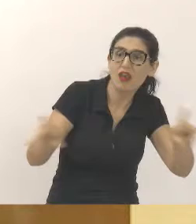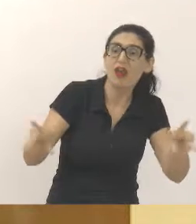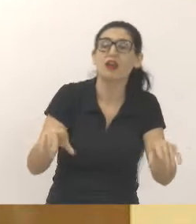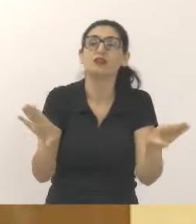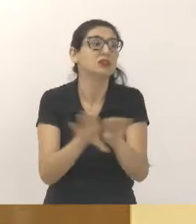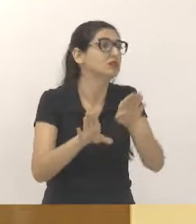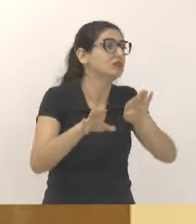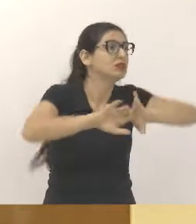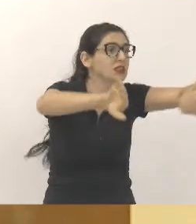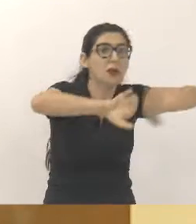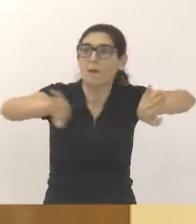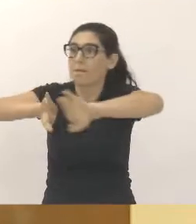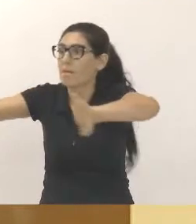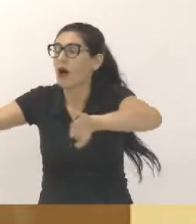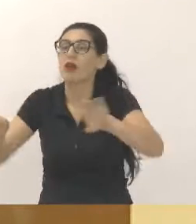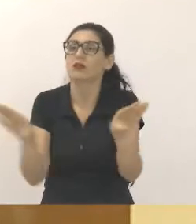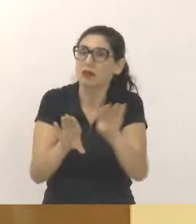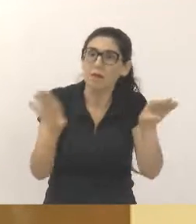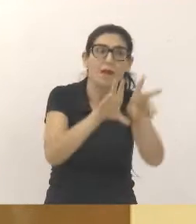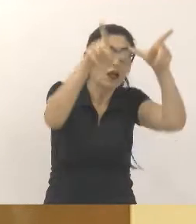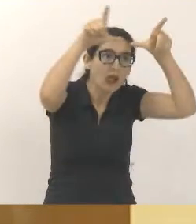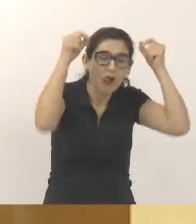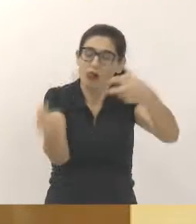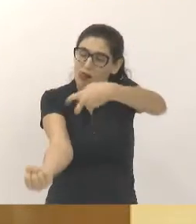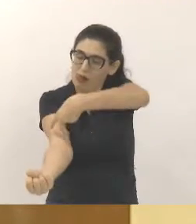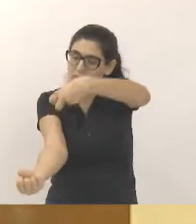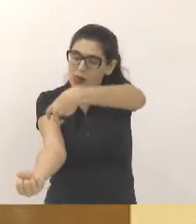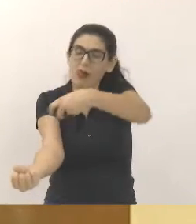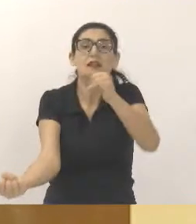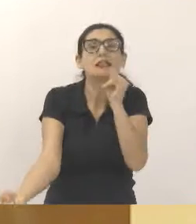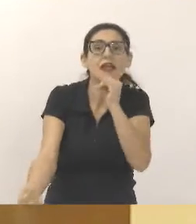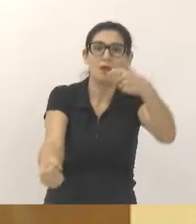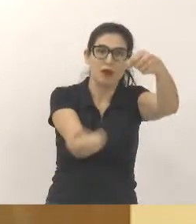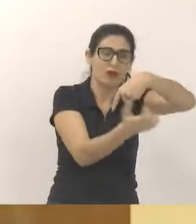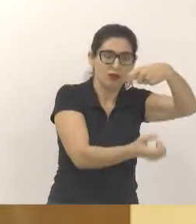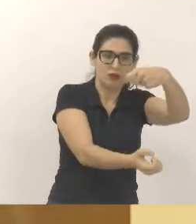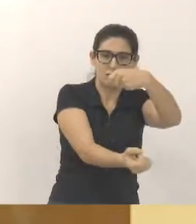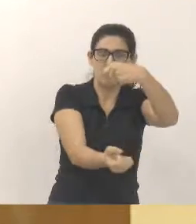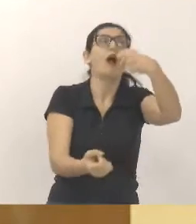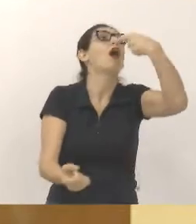profissional que não era profissional de saúde